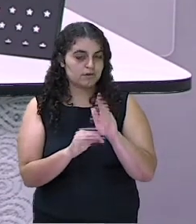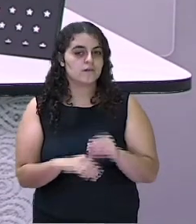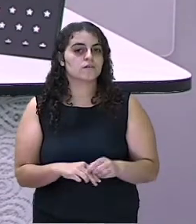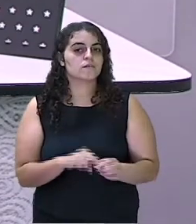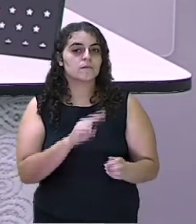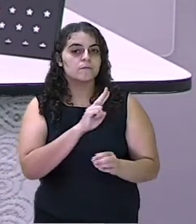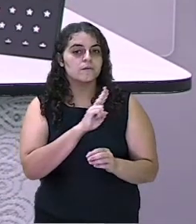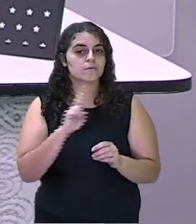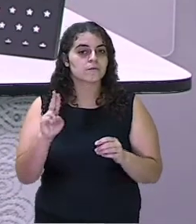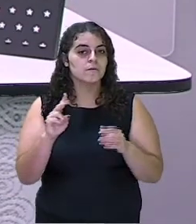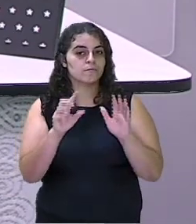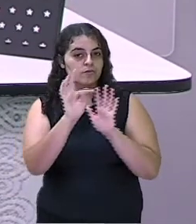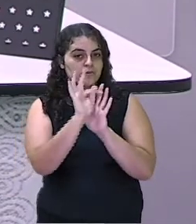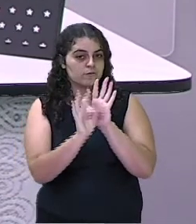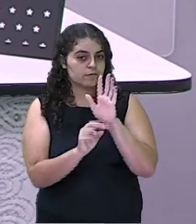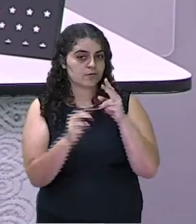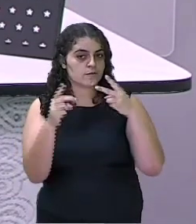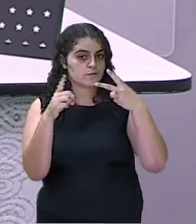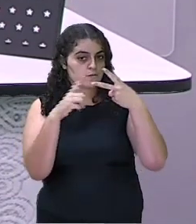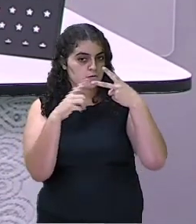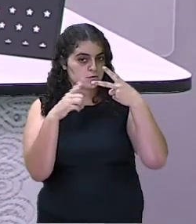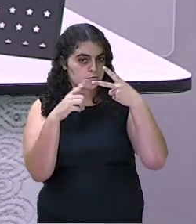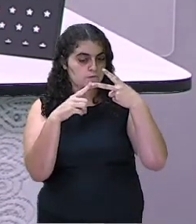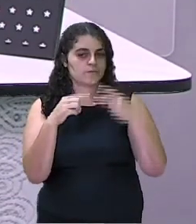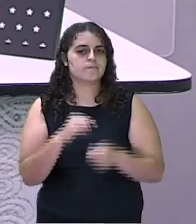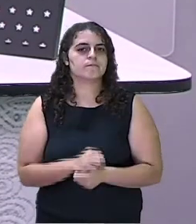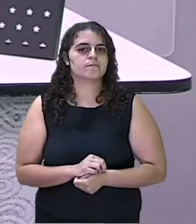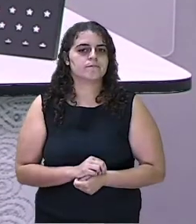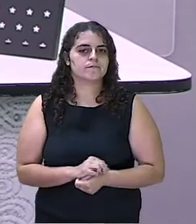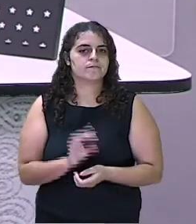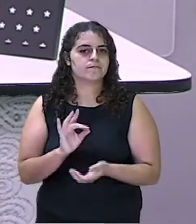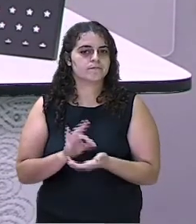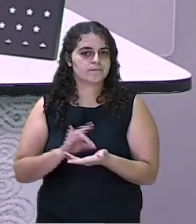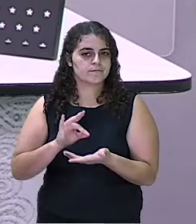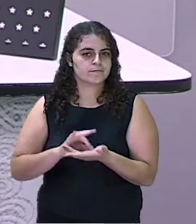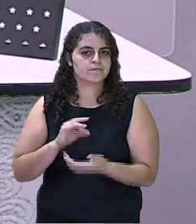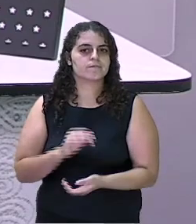vamos chamar de texto 2. Não é mesmo?